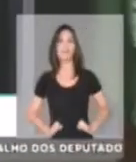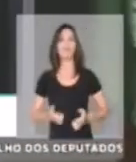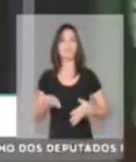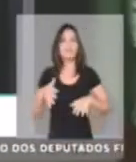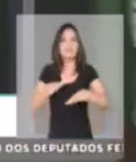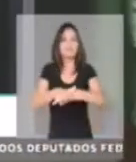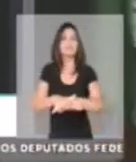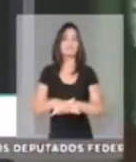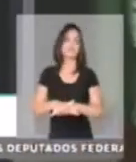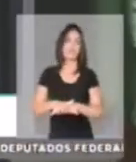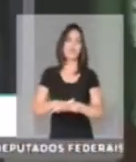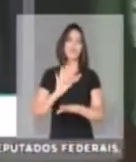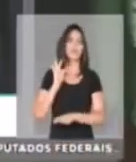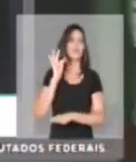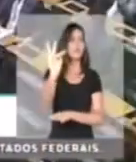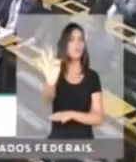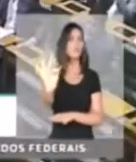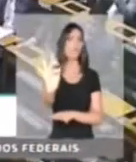Muito obrigado, presidente.